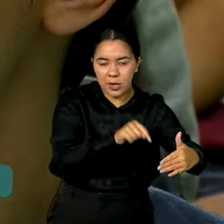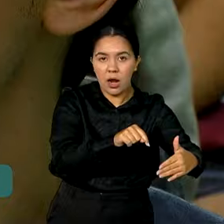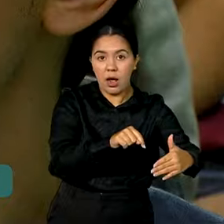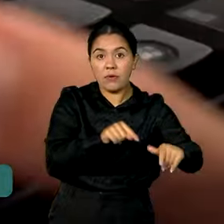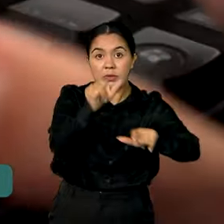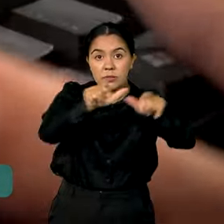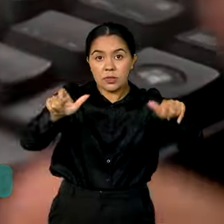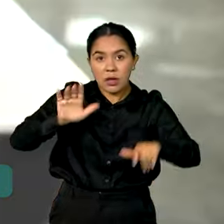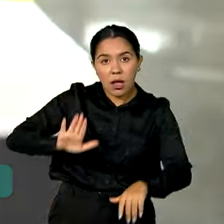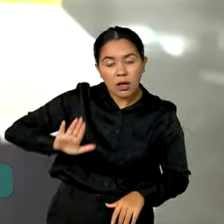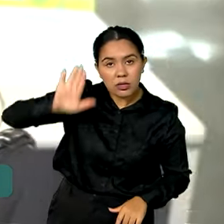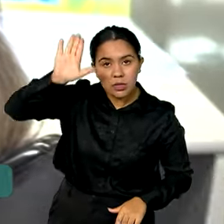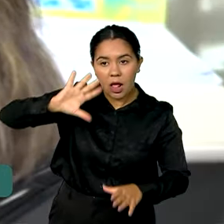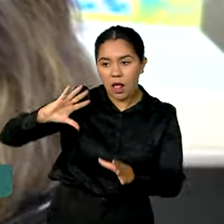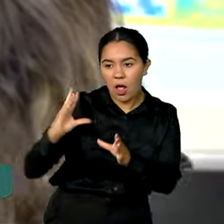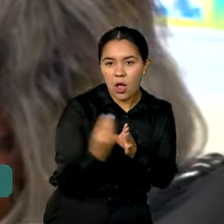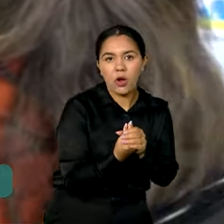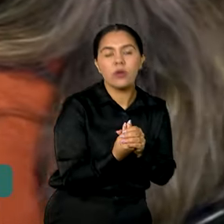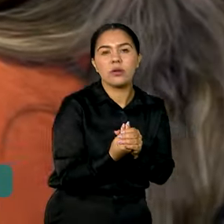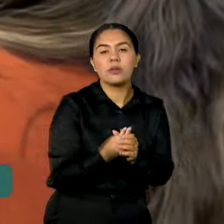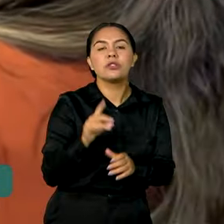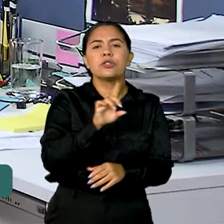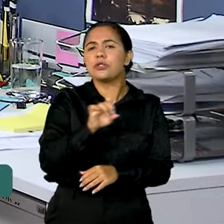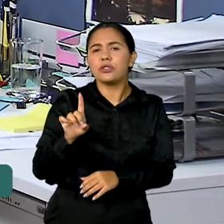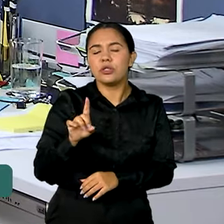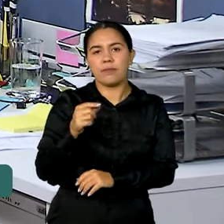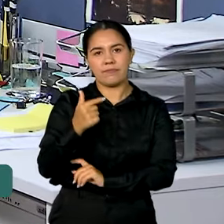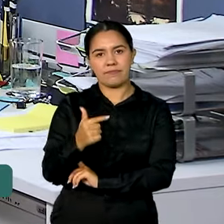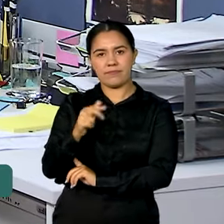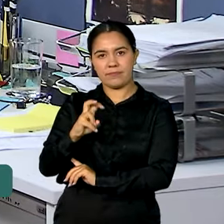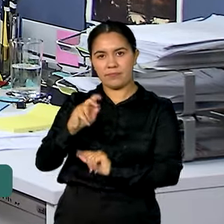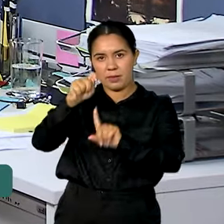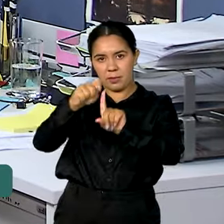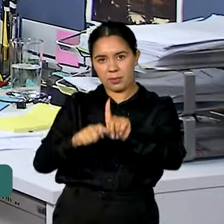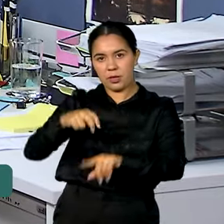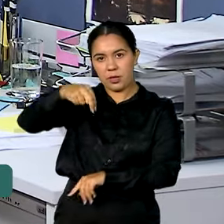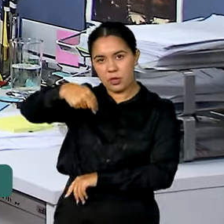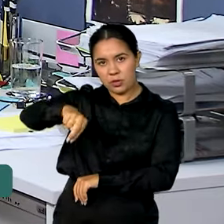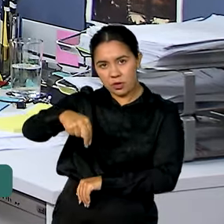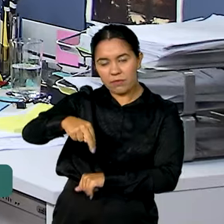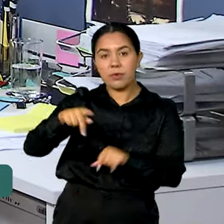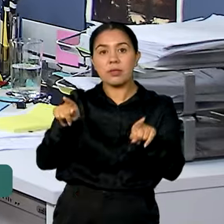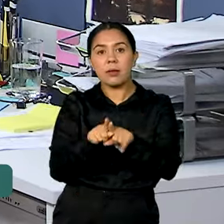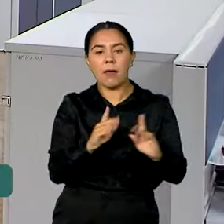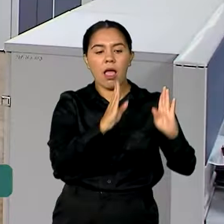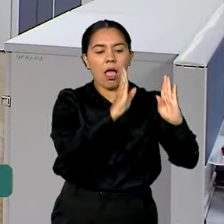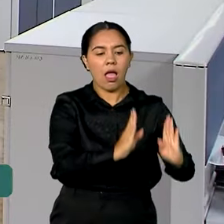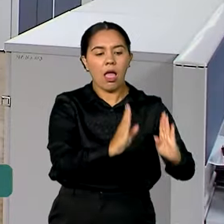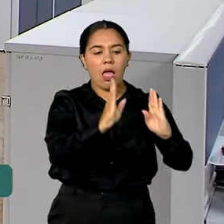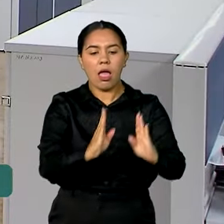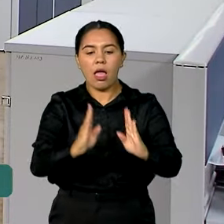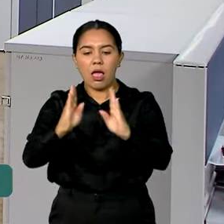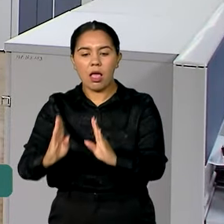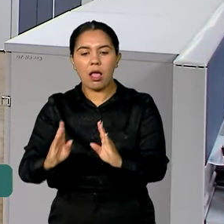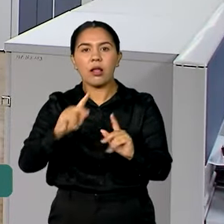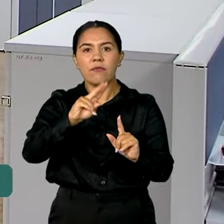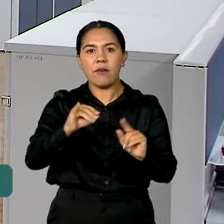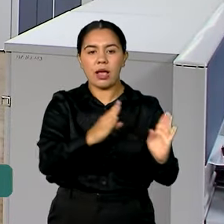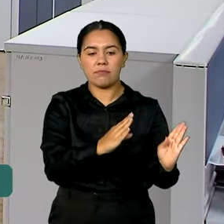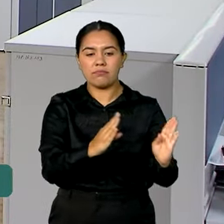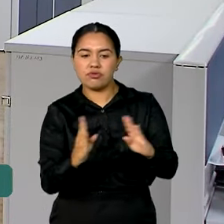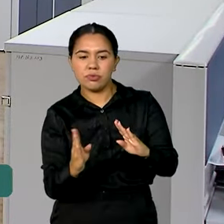novos candidatos incluídos será no dia 25 de novembro. Já as demais etapas se estenderão até